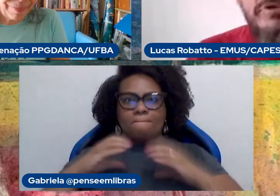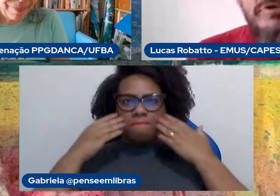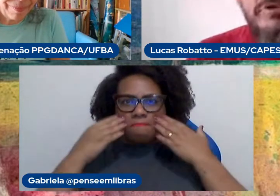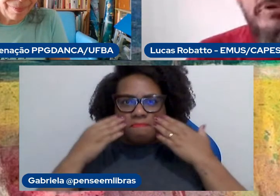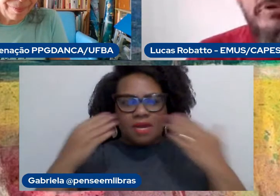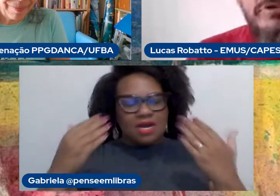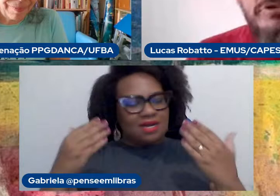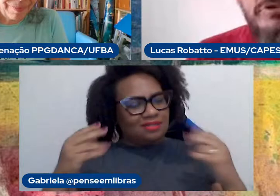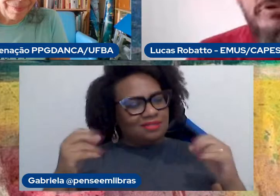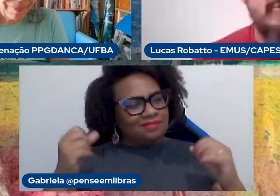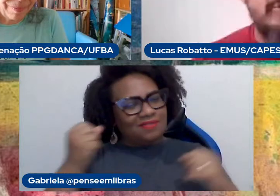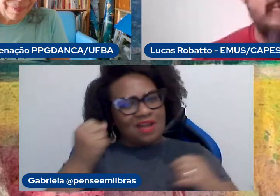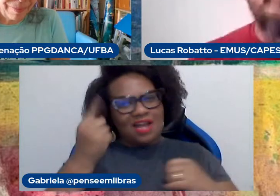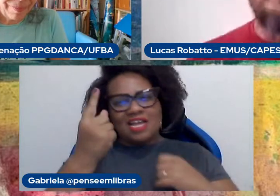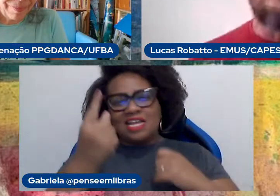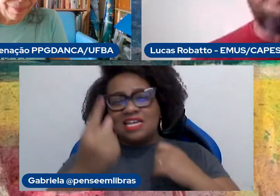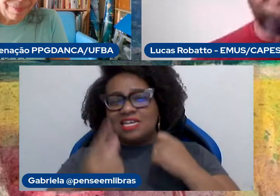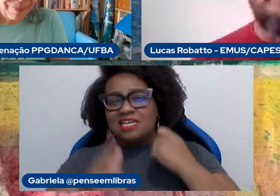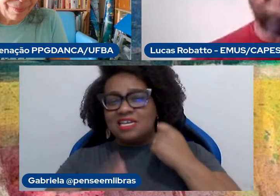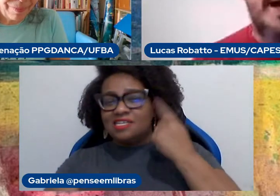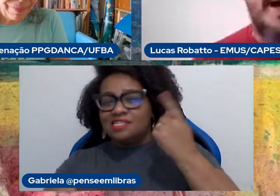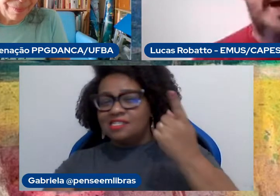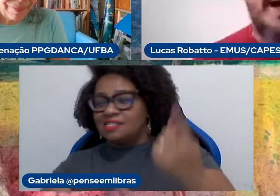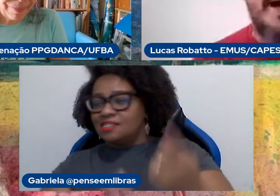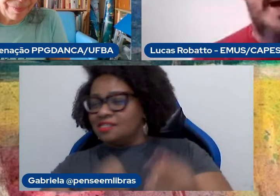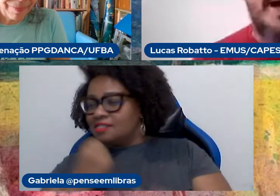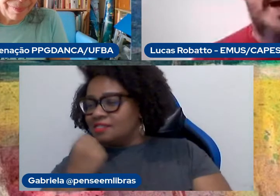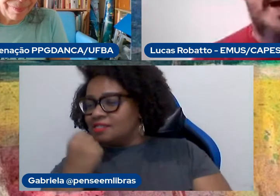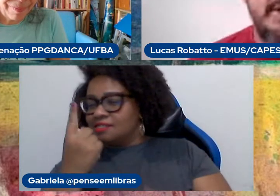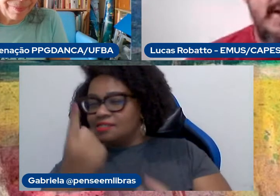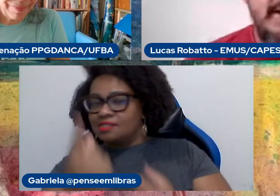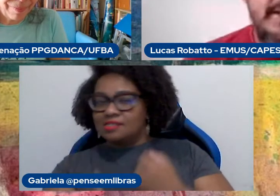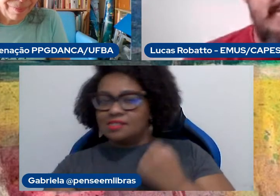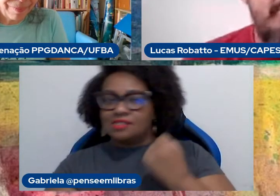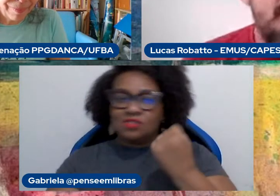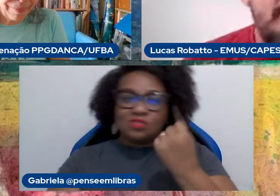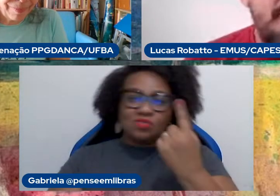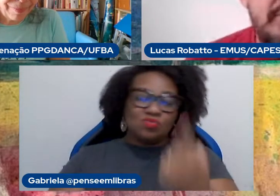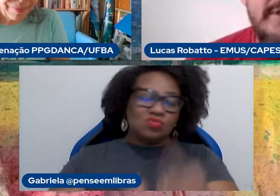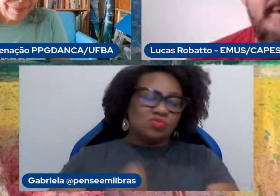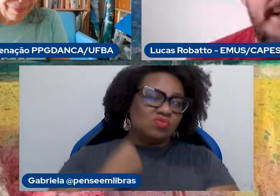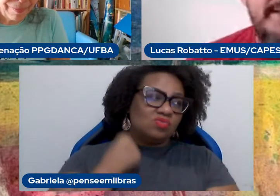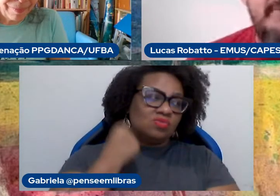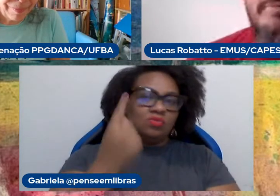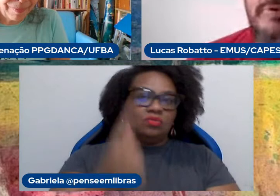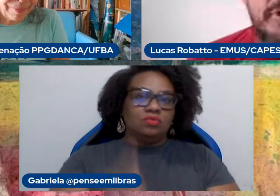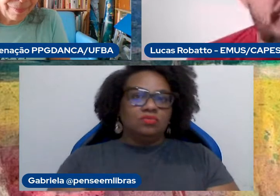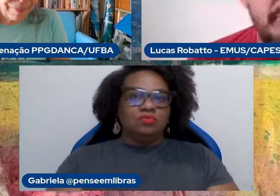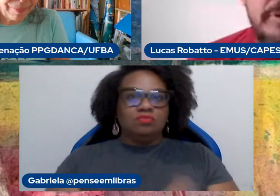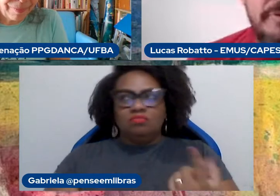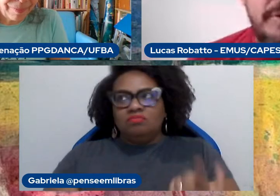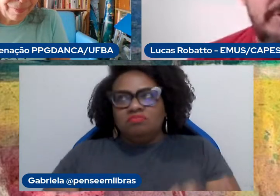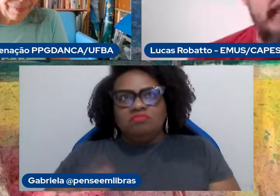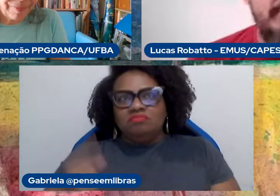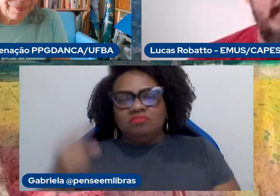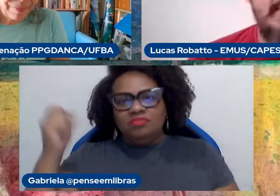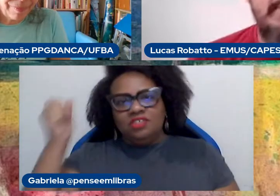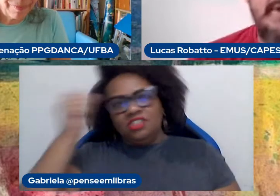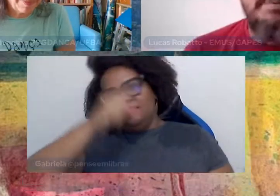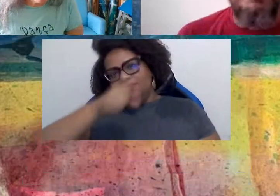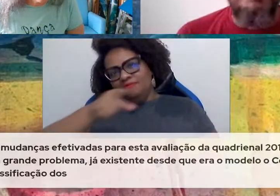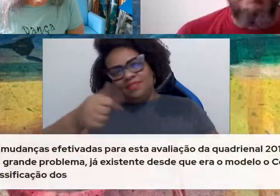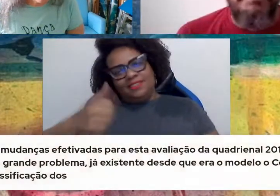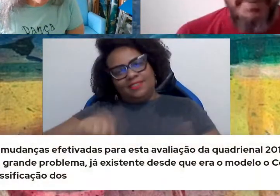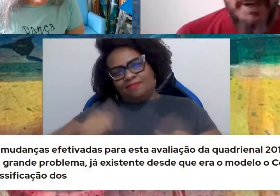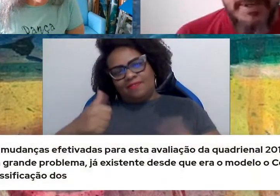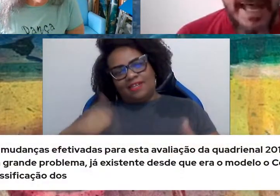percebe em um momento ou outro posições individuais, atitudes, então é muito difícil essa avaliação, muito, muito difícil.